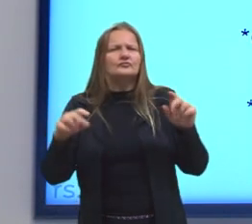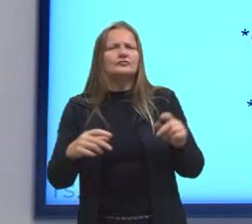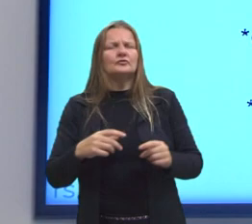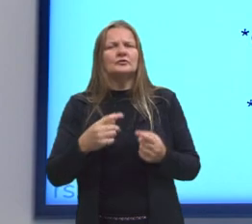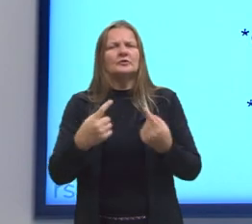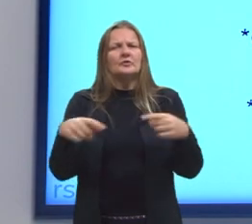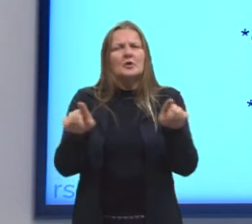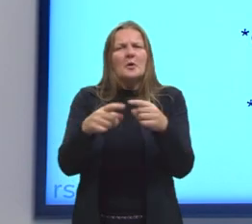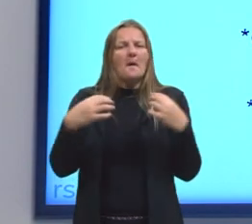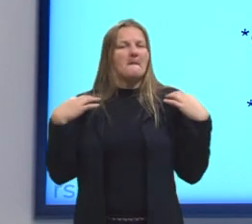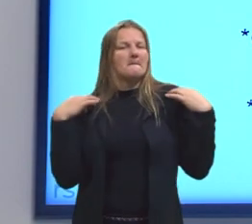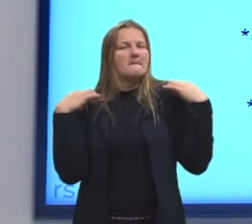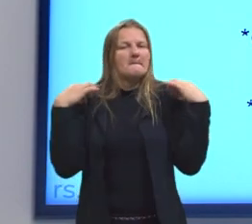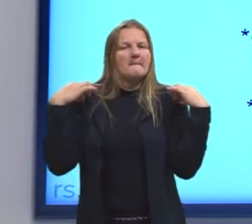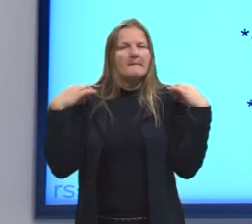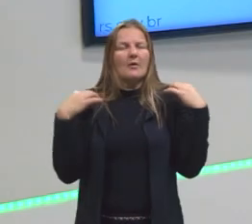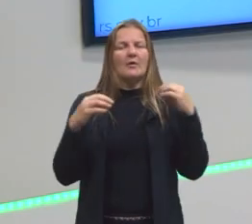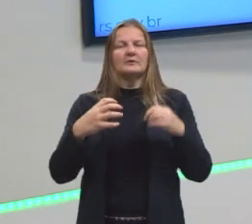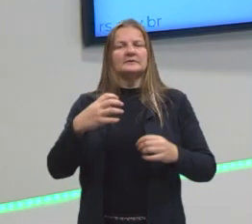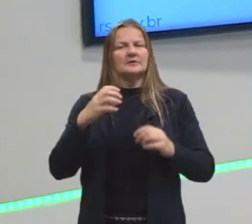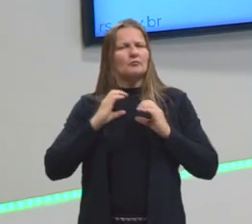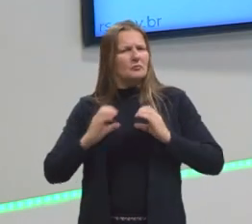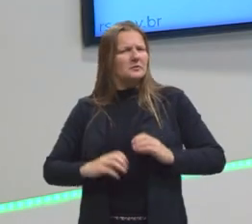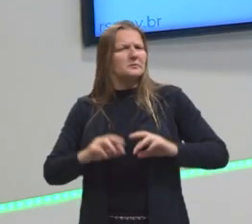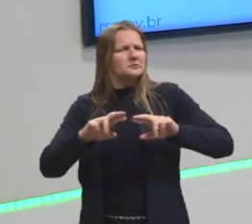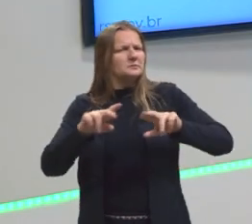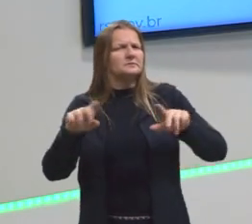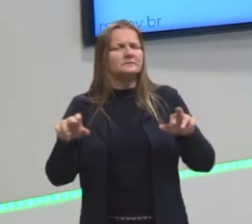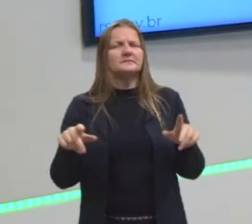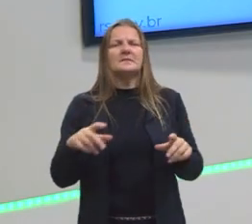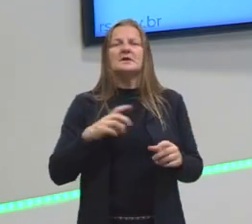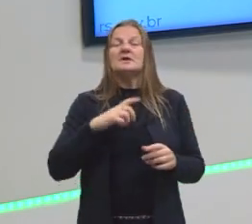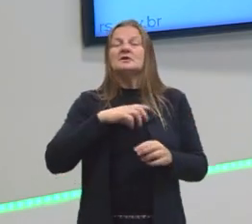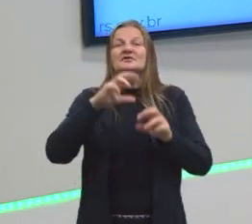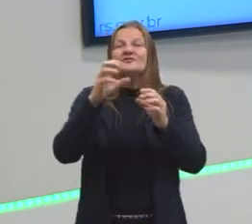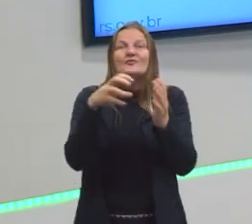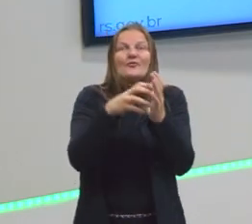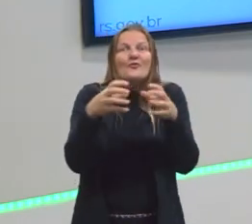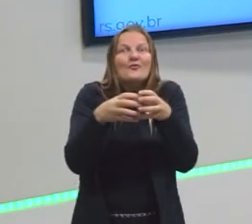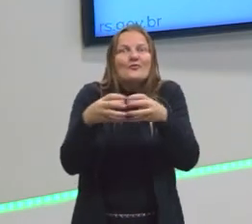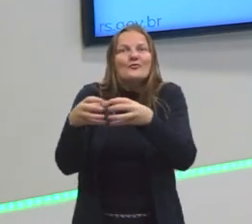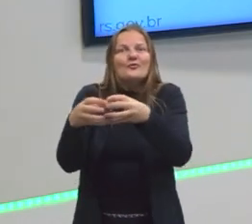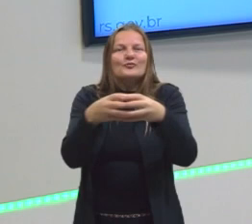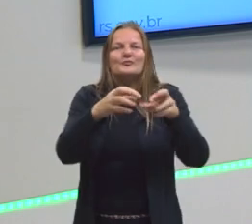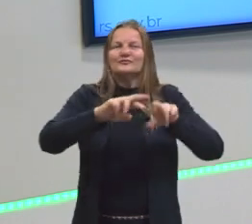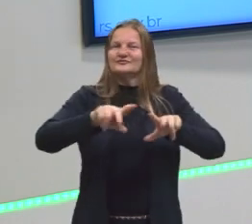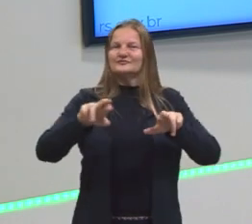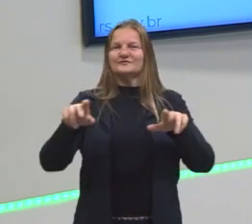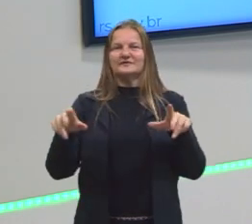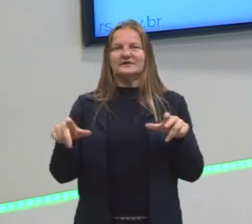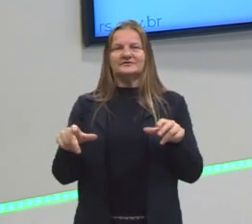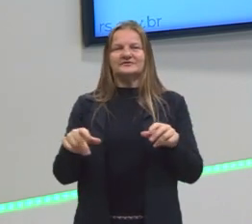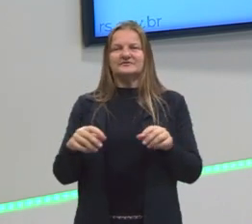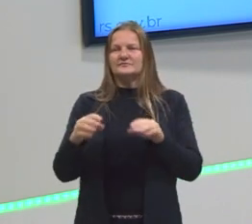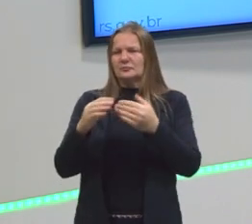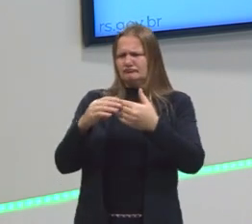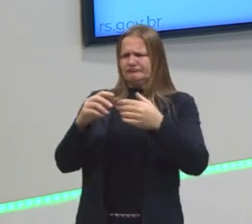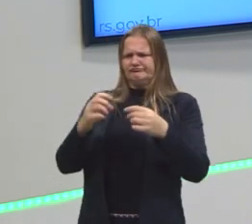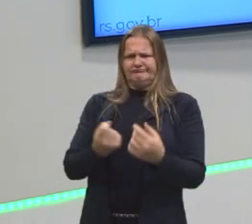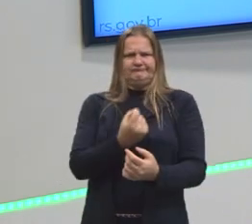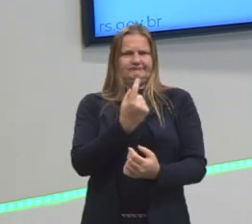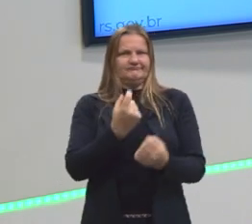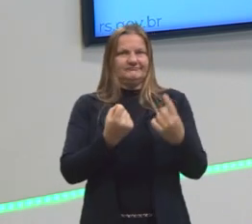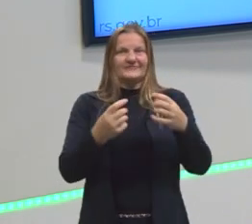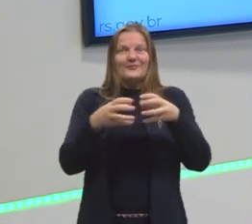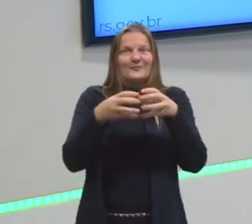da moda, das formas de comportamento. Essas tribos urbanas vão se diferenciar da massa. São as